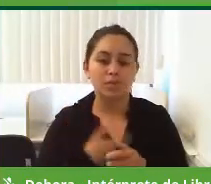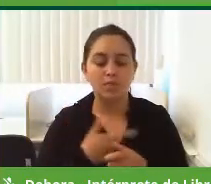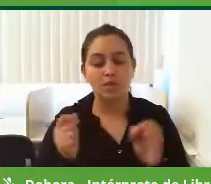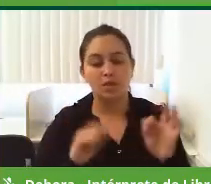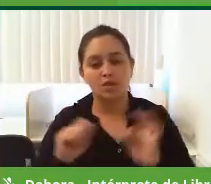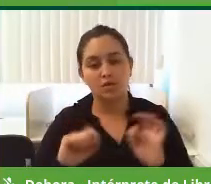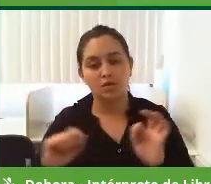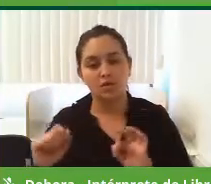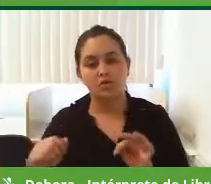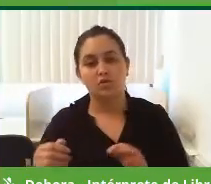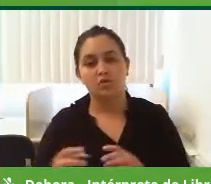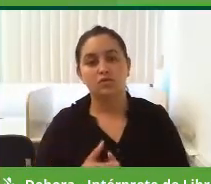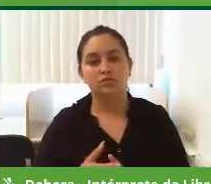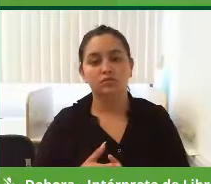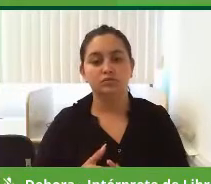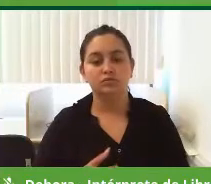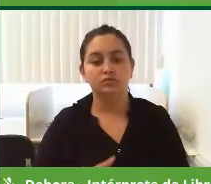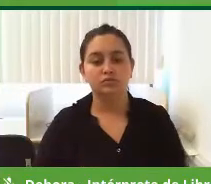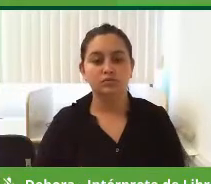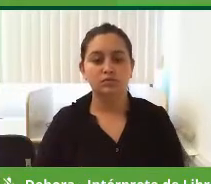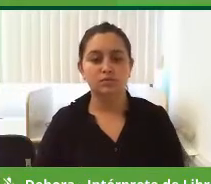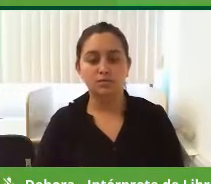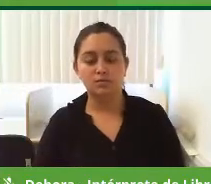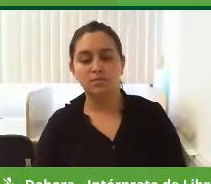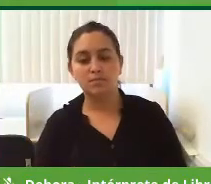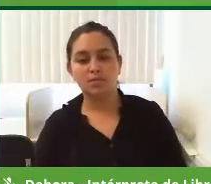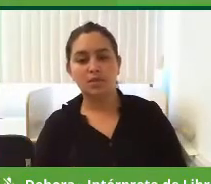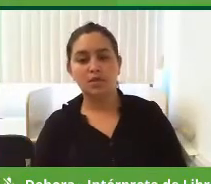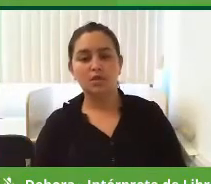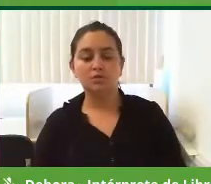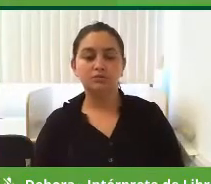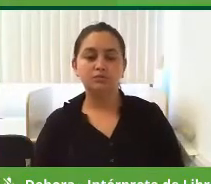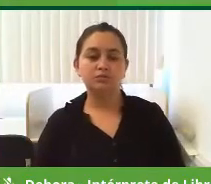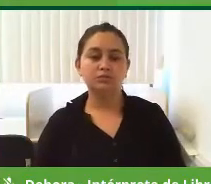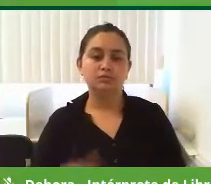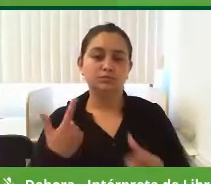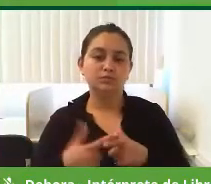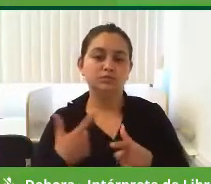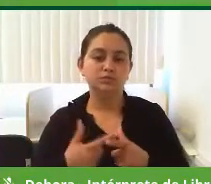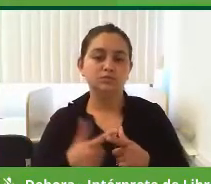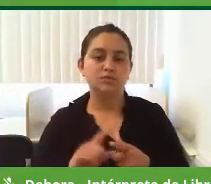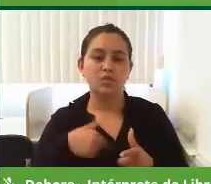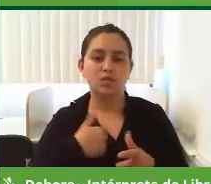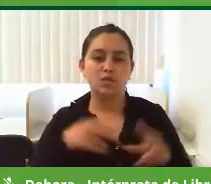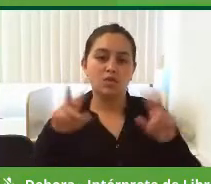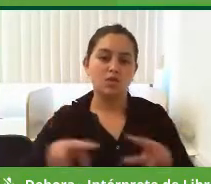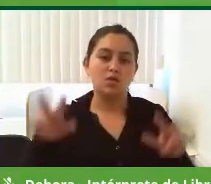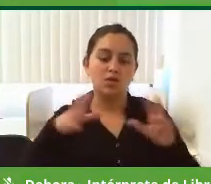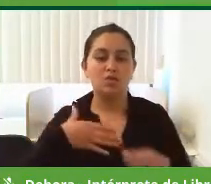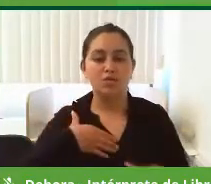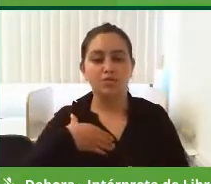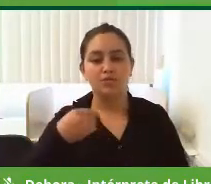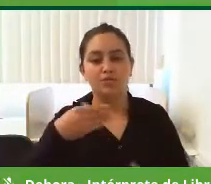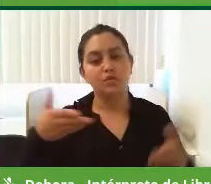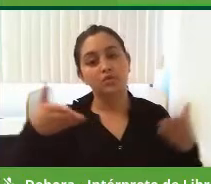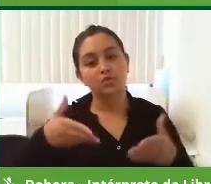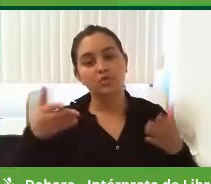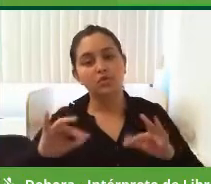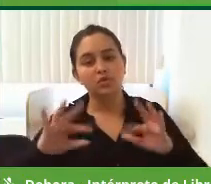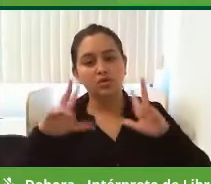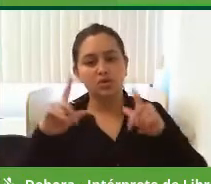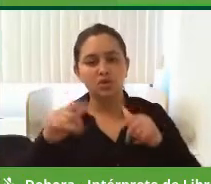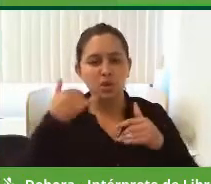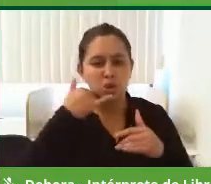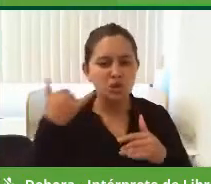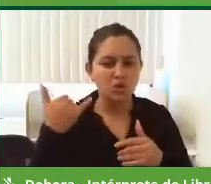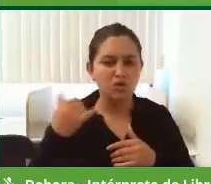o quadro digital nas escolas, nas escolas públicas, porque nós vemos os nossos filhos hoje em dia, tudo no celular,